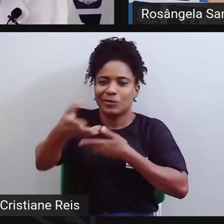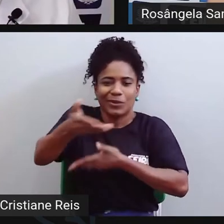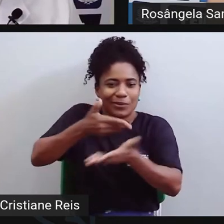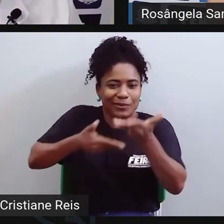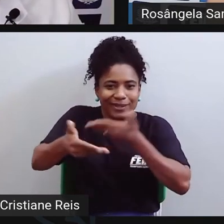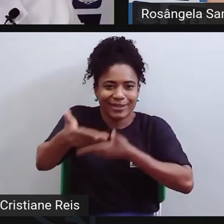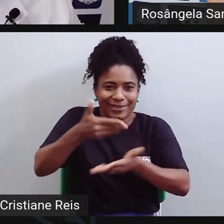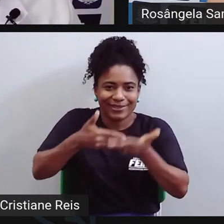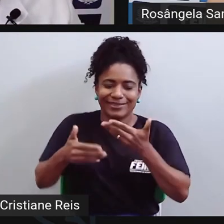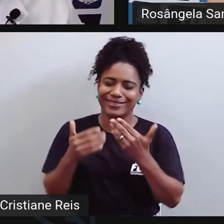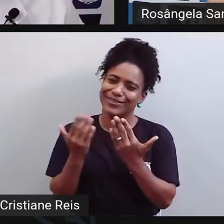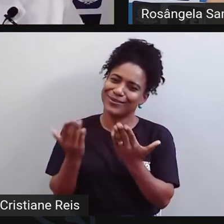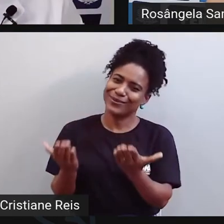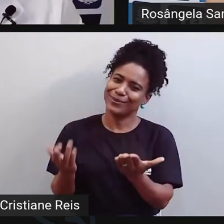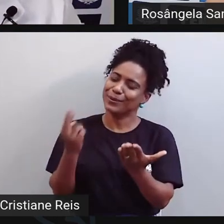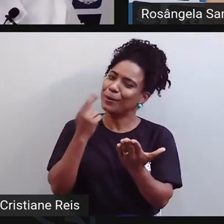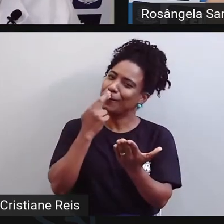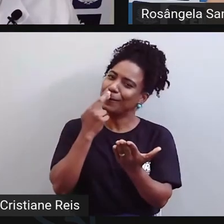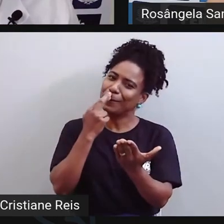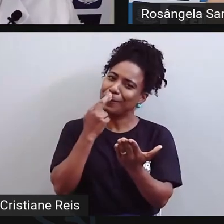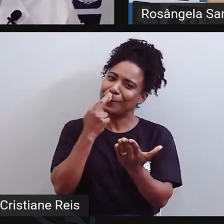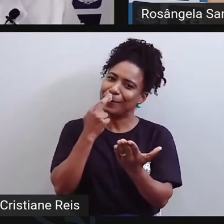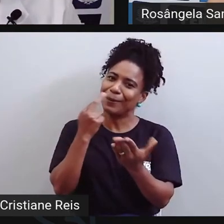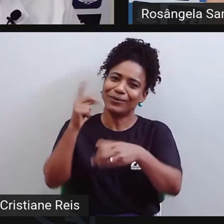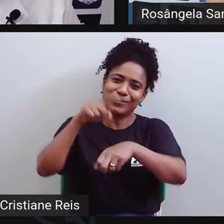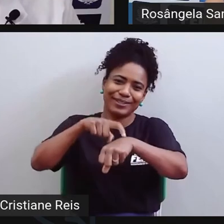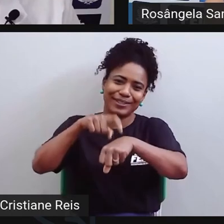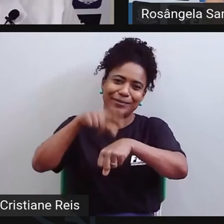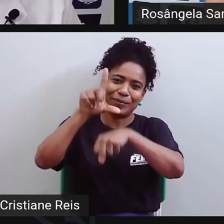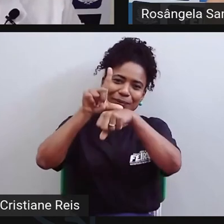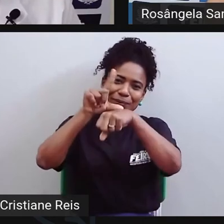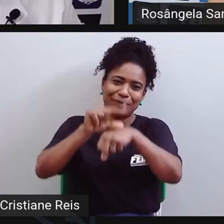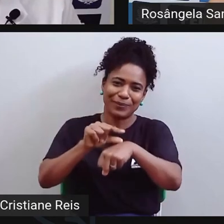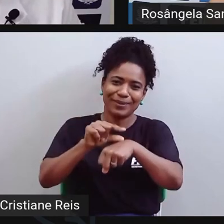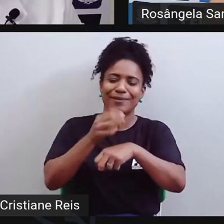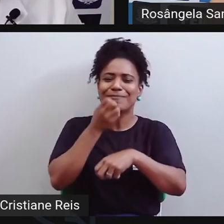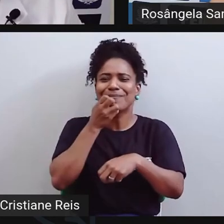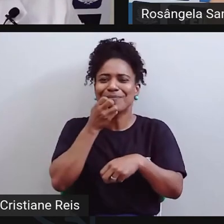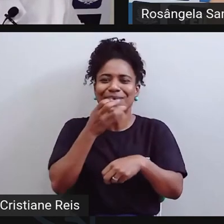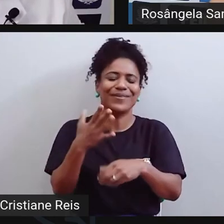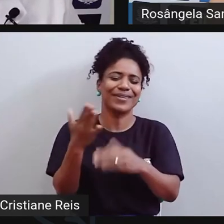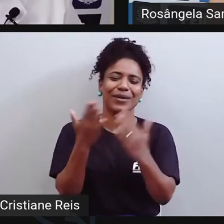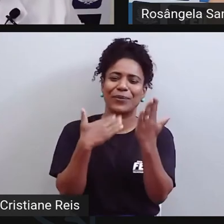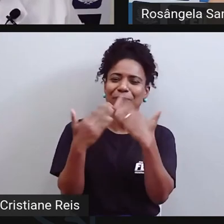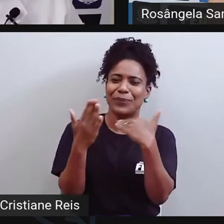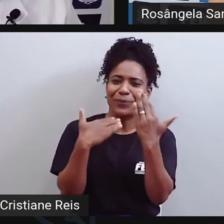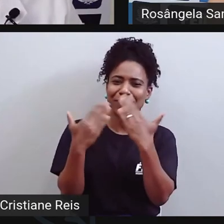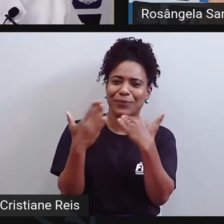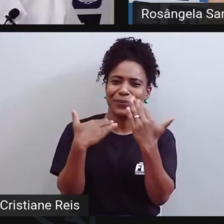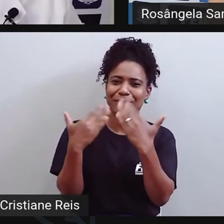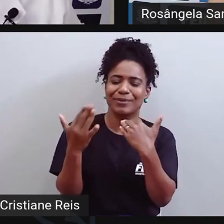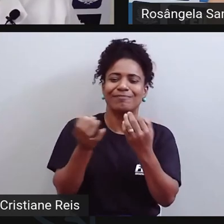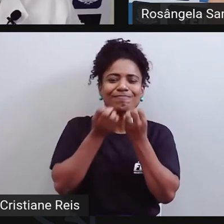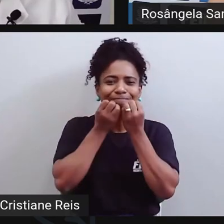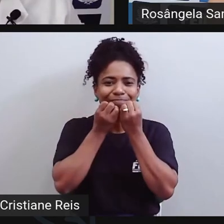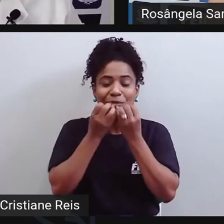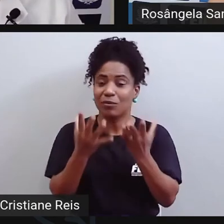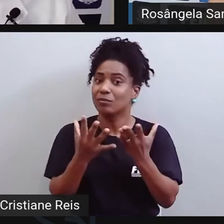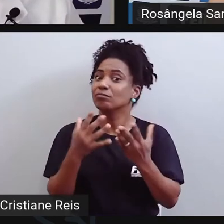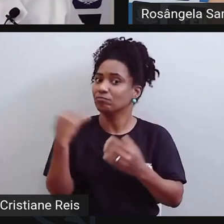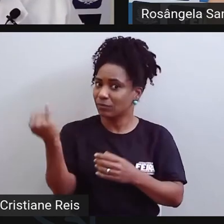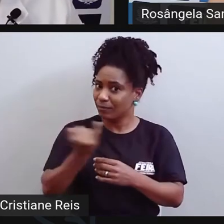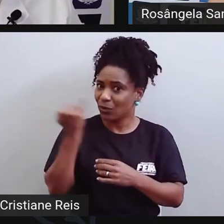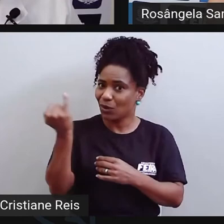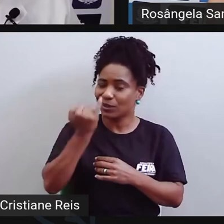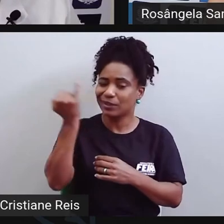Rosângela, nosso tempo está acabando, muito obrigado por topar bater esse papo com a gente, eu acho que foi uma conversa, uma das mais importantes, né,